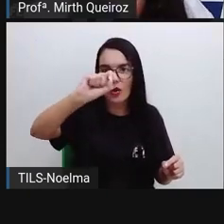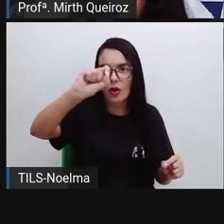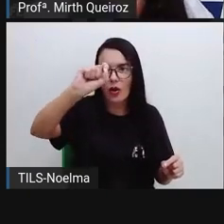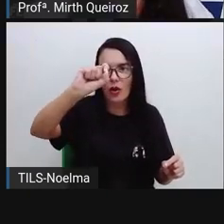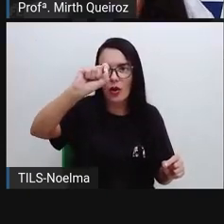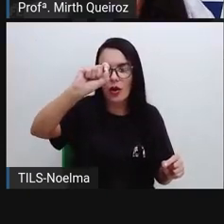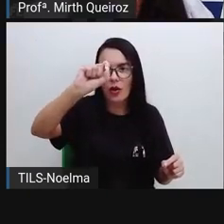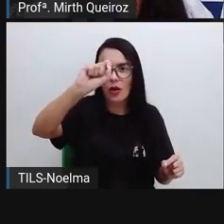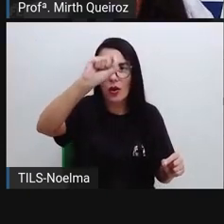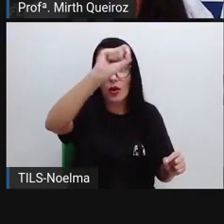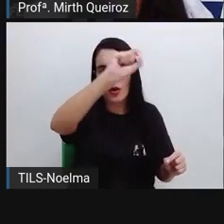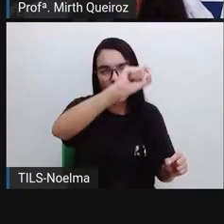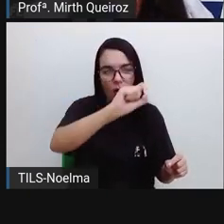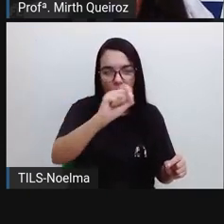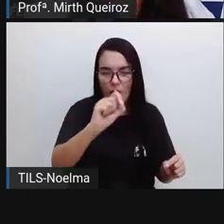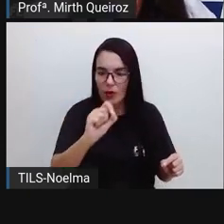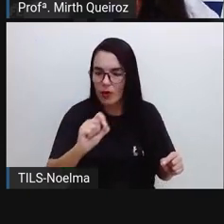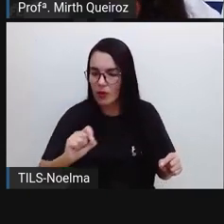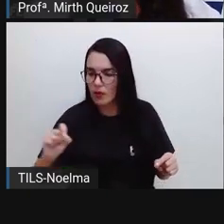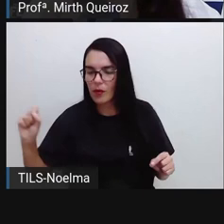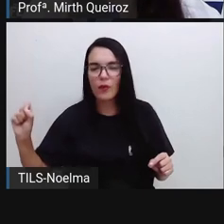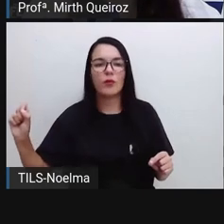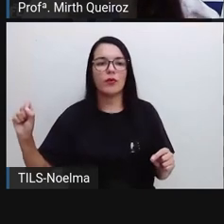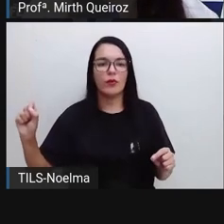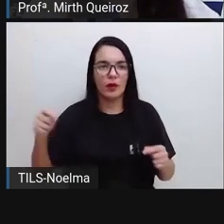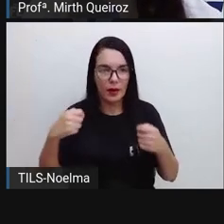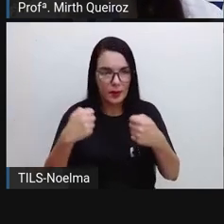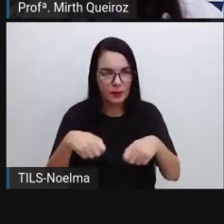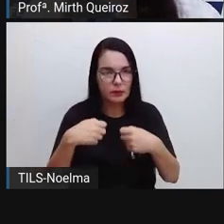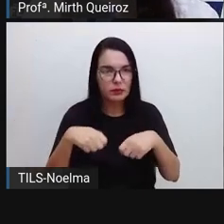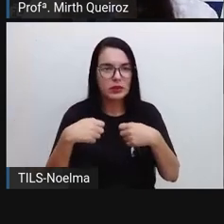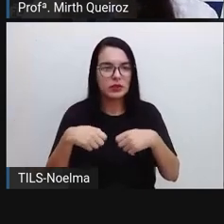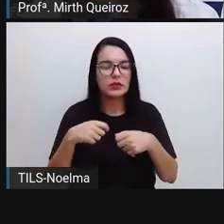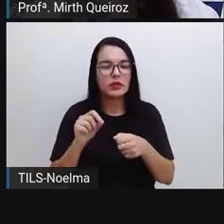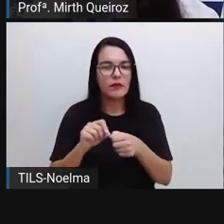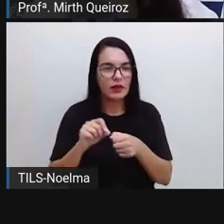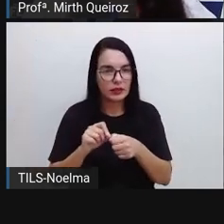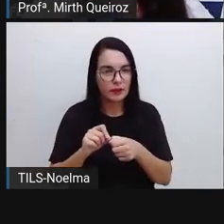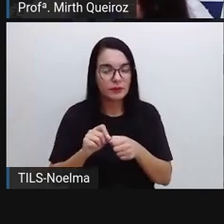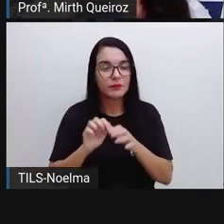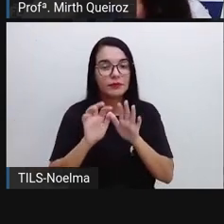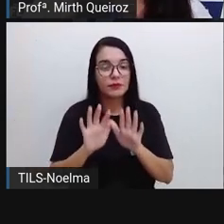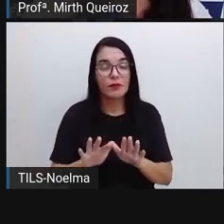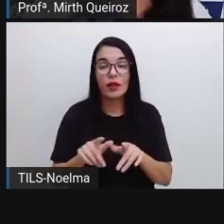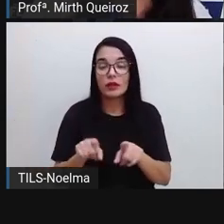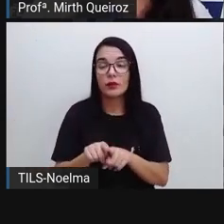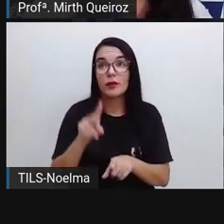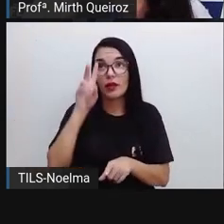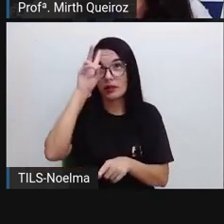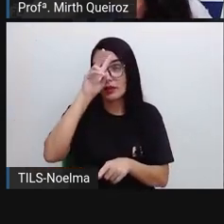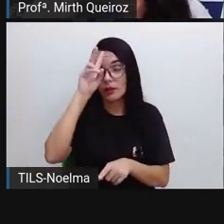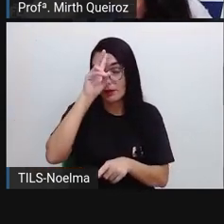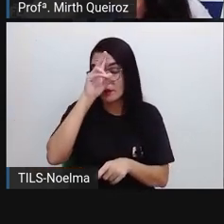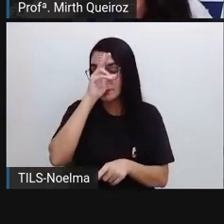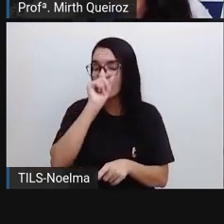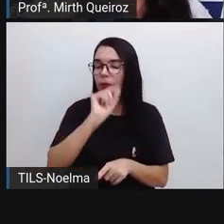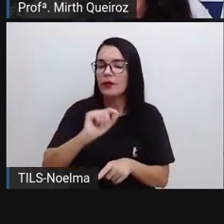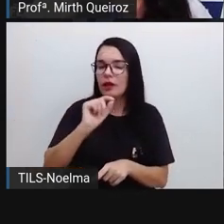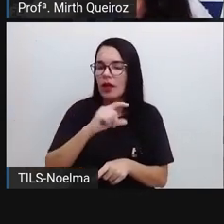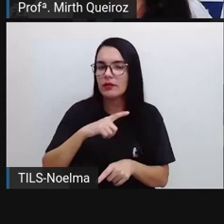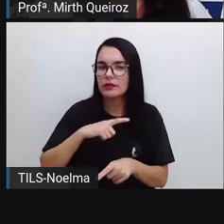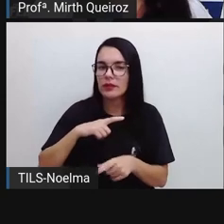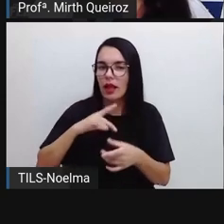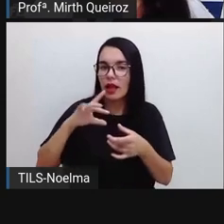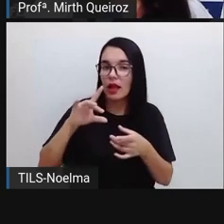Lembrando que a imagem que vocês forem fazer do seu poema tem que ter